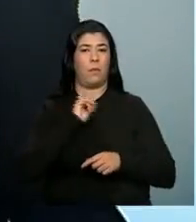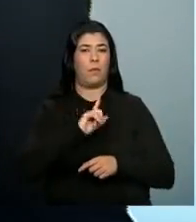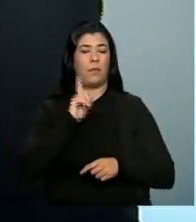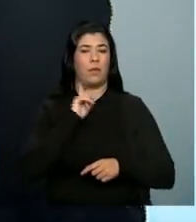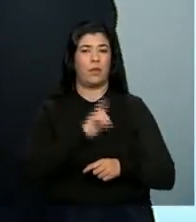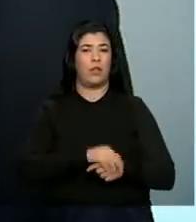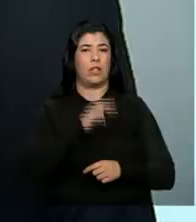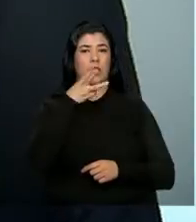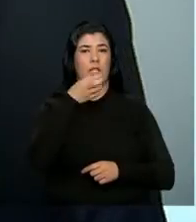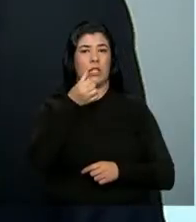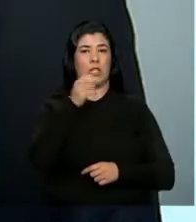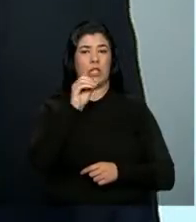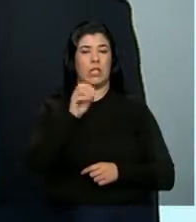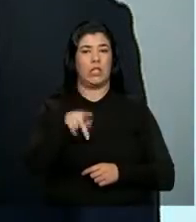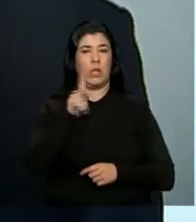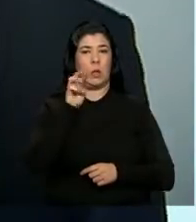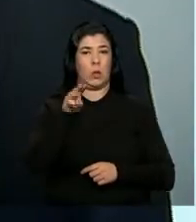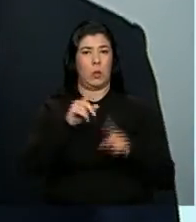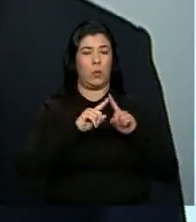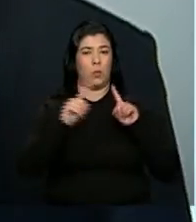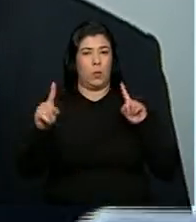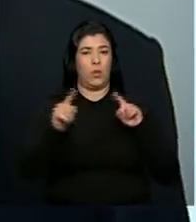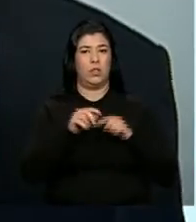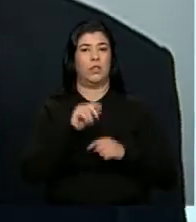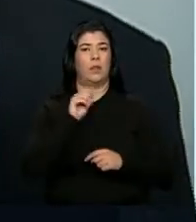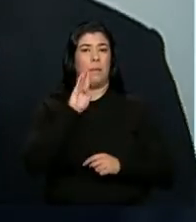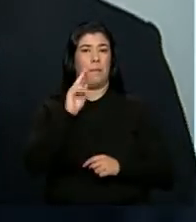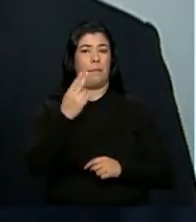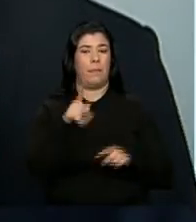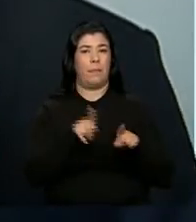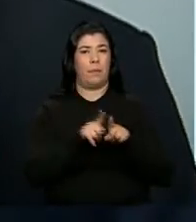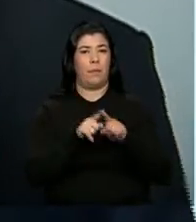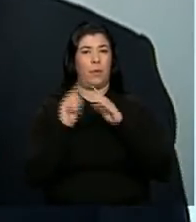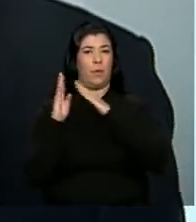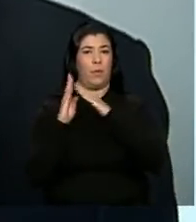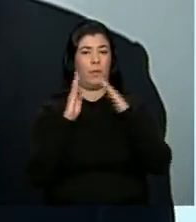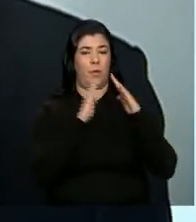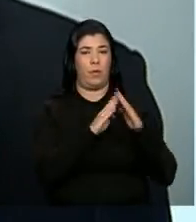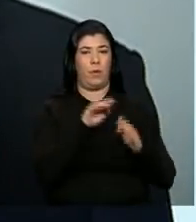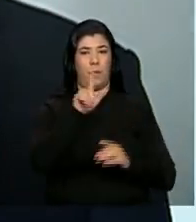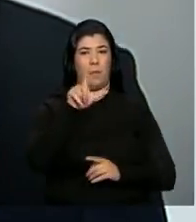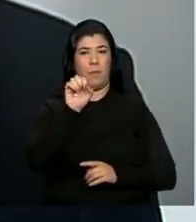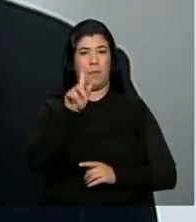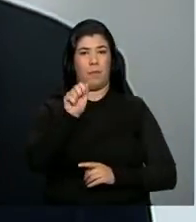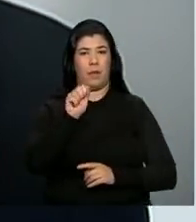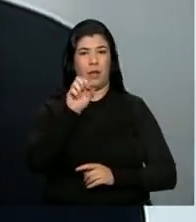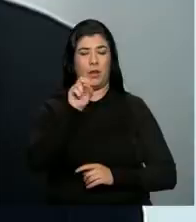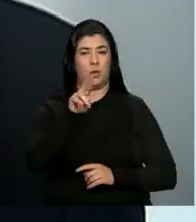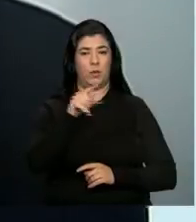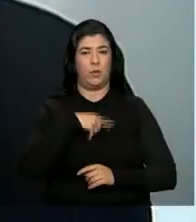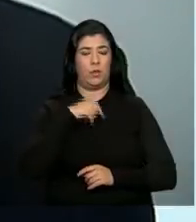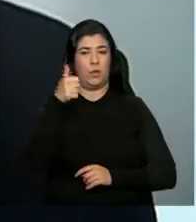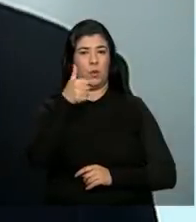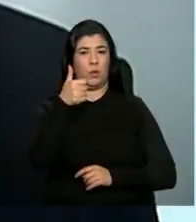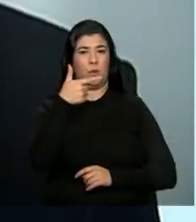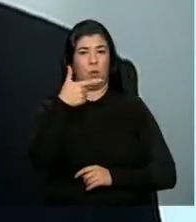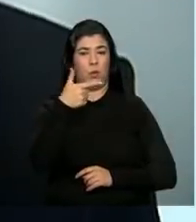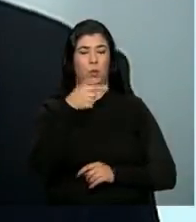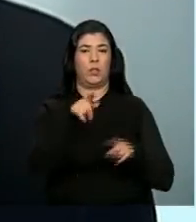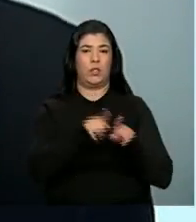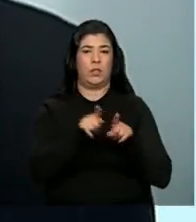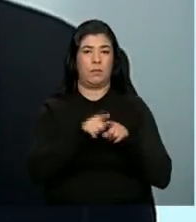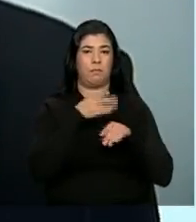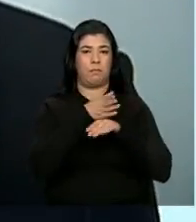de Belo Horizonte. Os residenciais Bela Suíça 2 e 3 receberam mais de 88 milhões de reais em